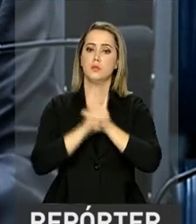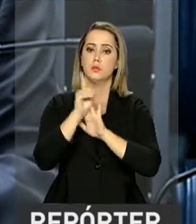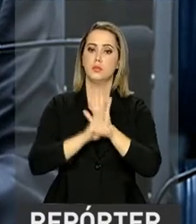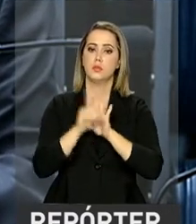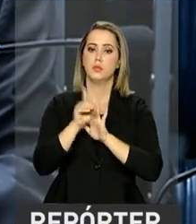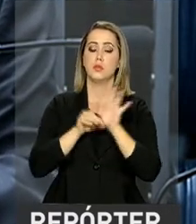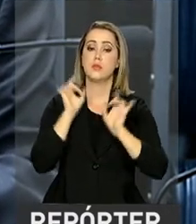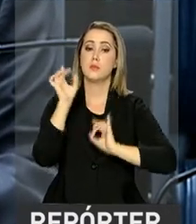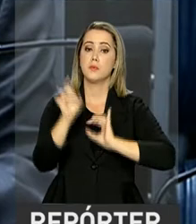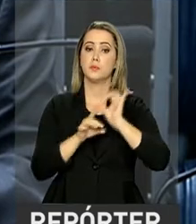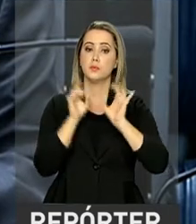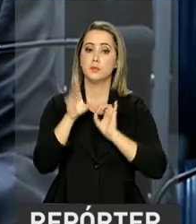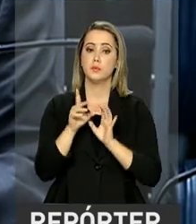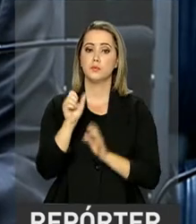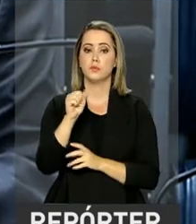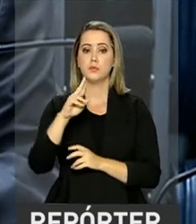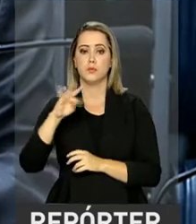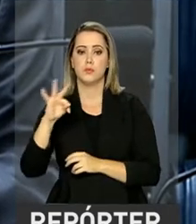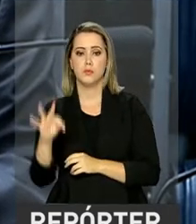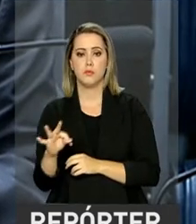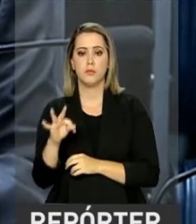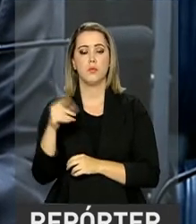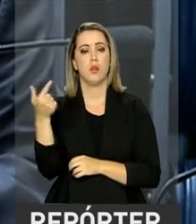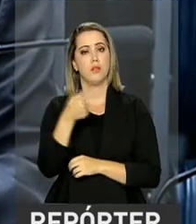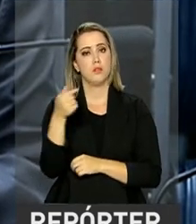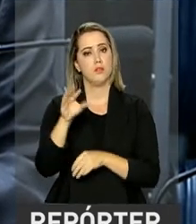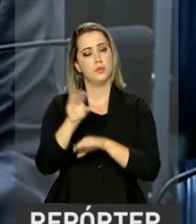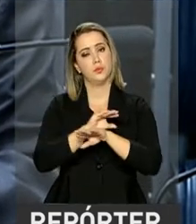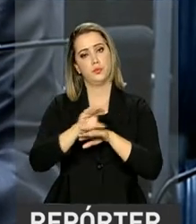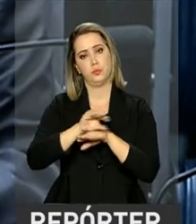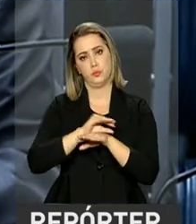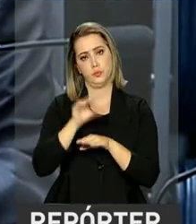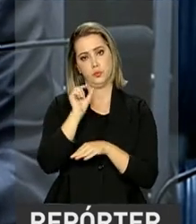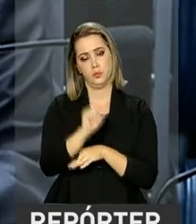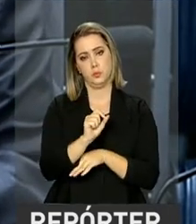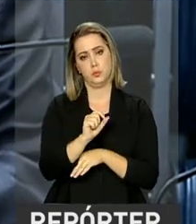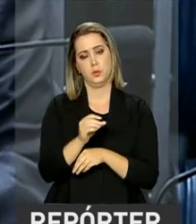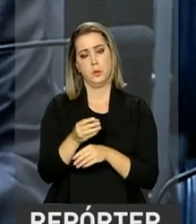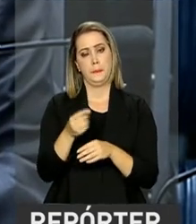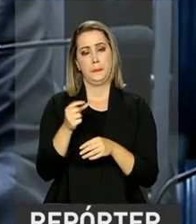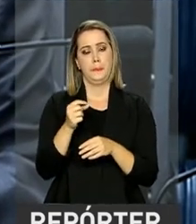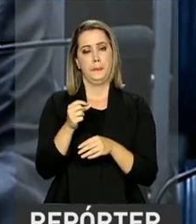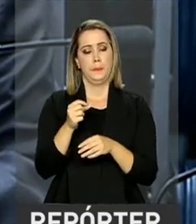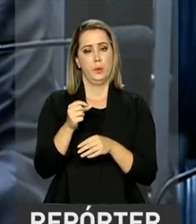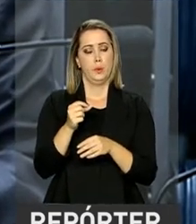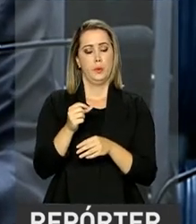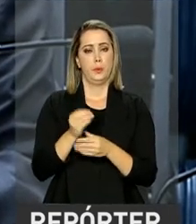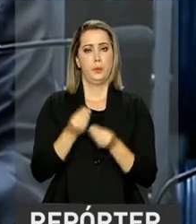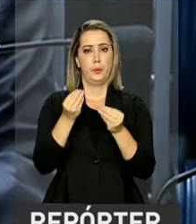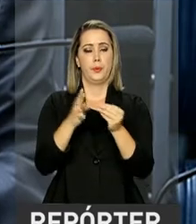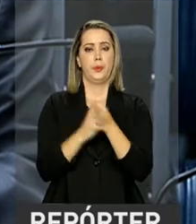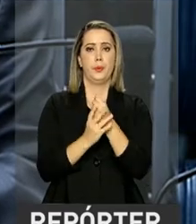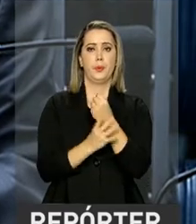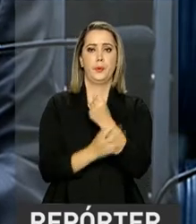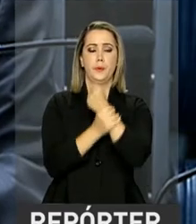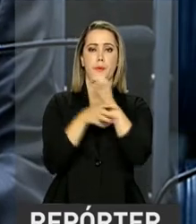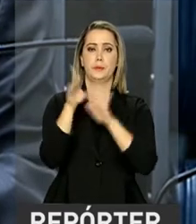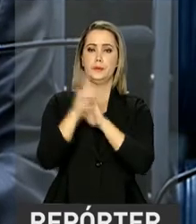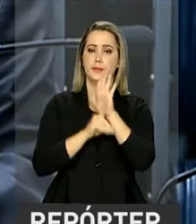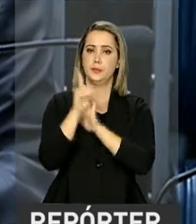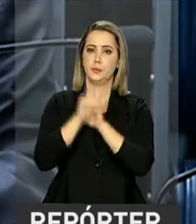estão especificados no artigo 7º da Constituição e de segurança jurídica a esse